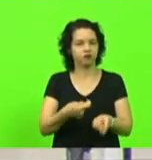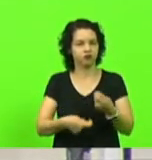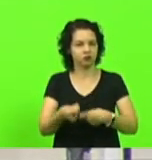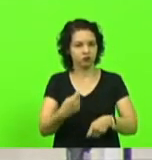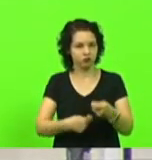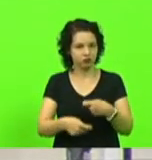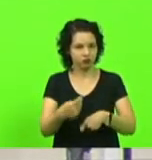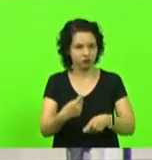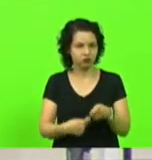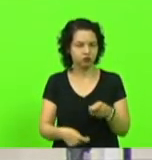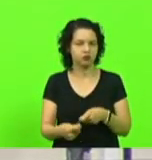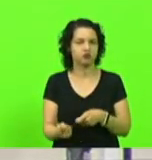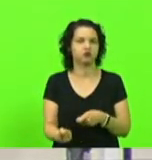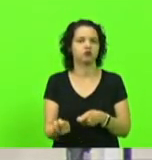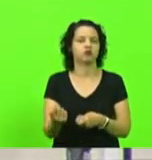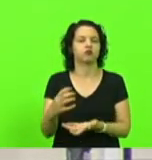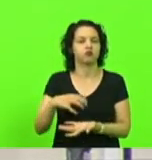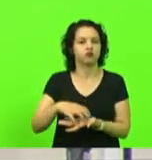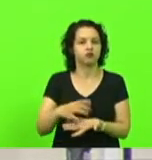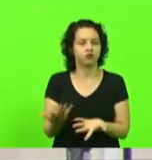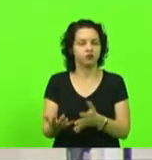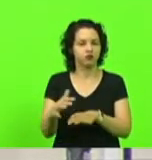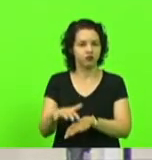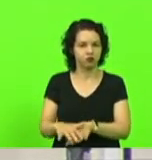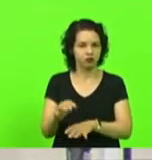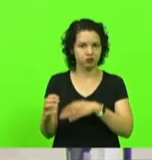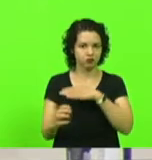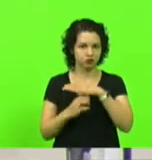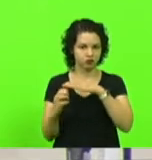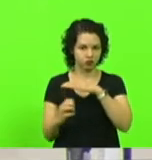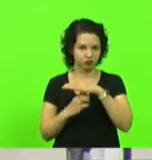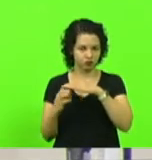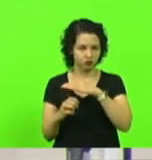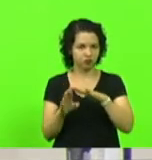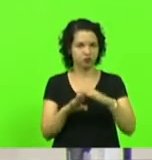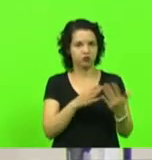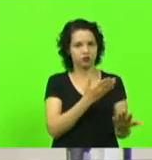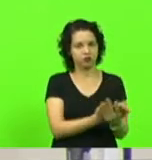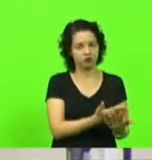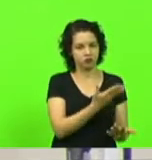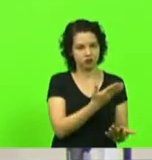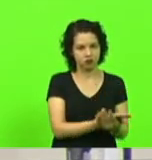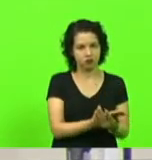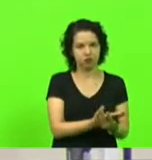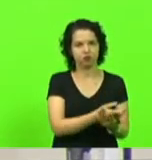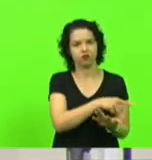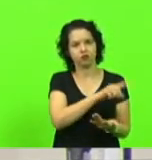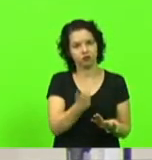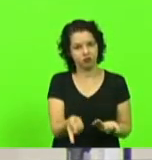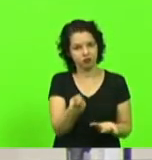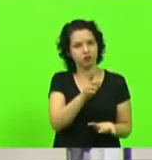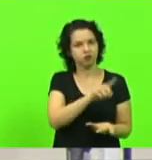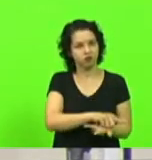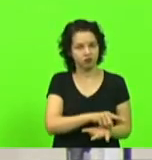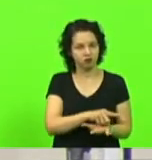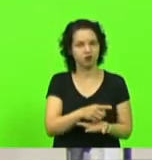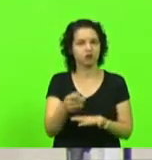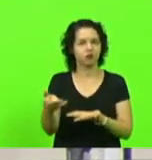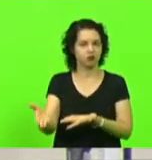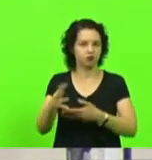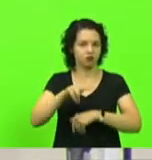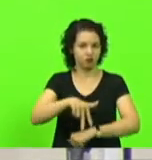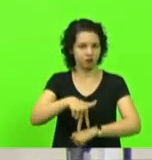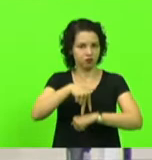do Centro de Integração Empresa-Escola, Luiz Carlos Floriani, fizesse